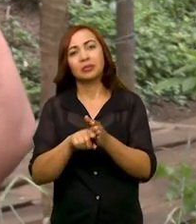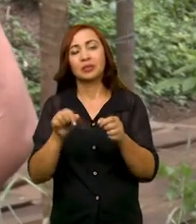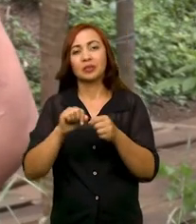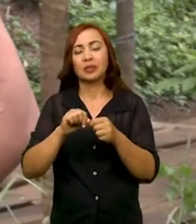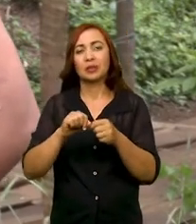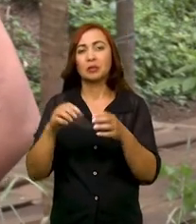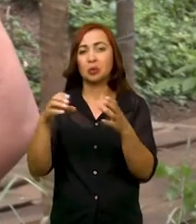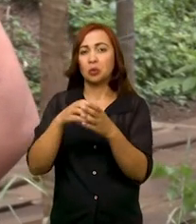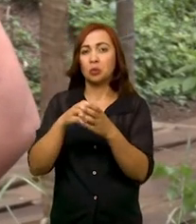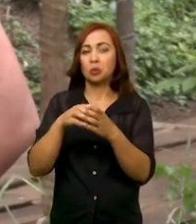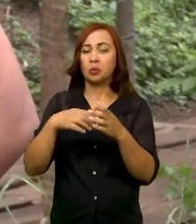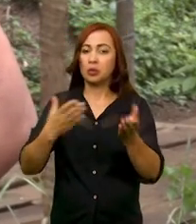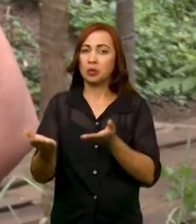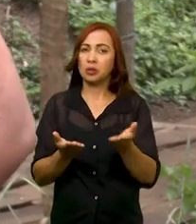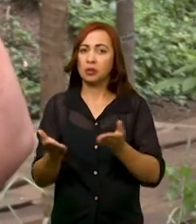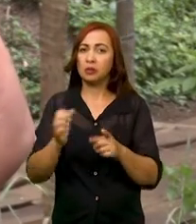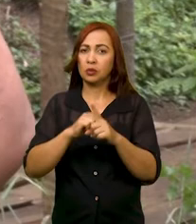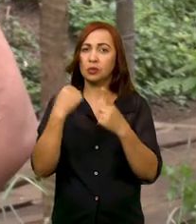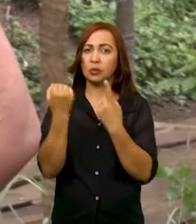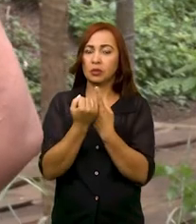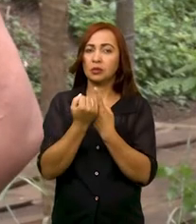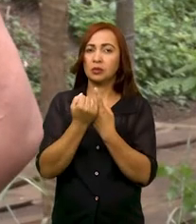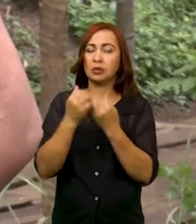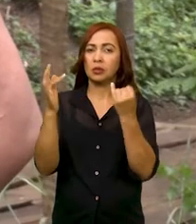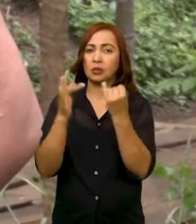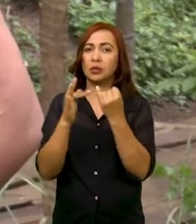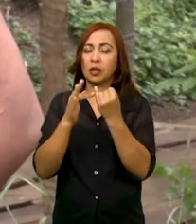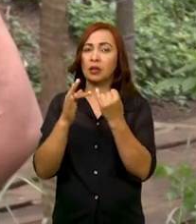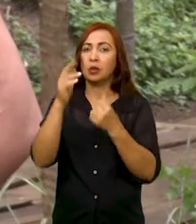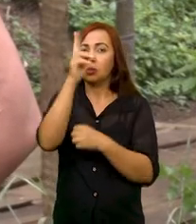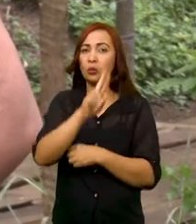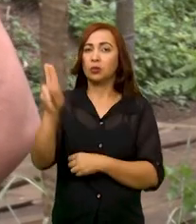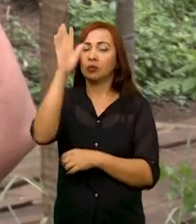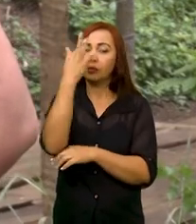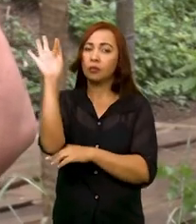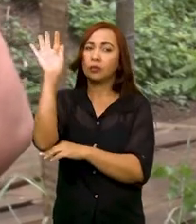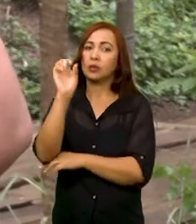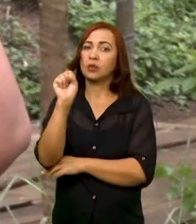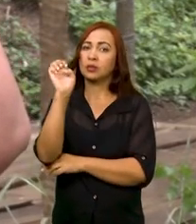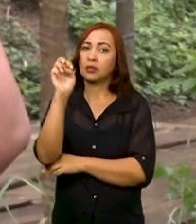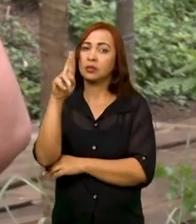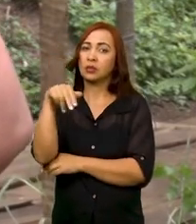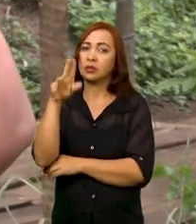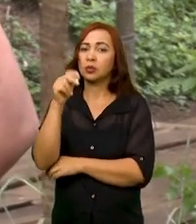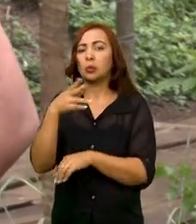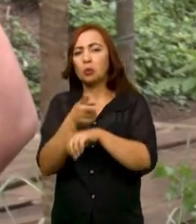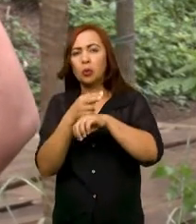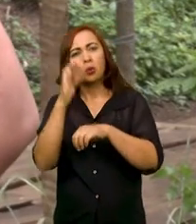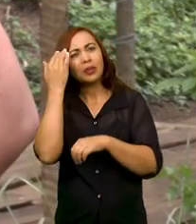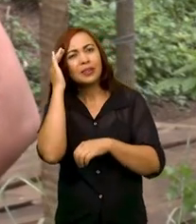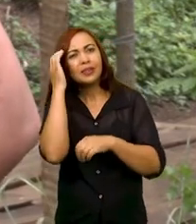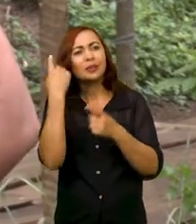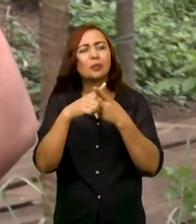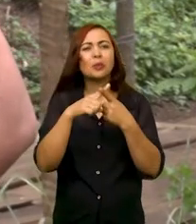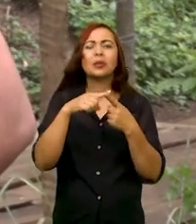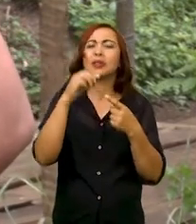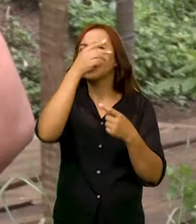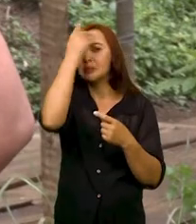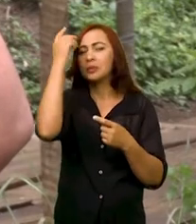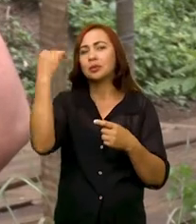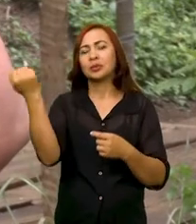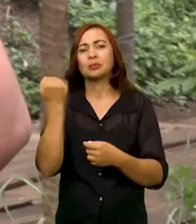Departamento de Serviço Social da Universidade Federal de Sergipe busca não apenas entender o ato, mas a partir dos estudos